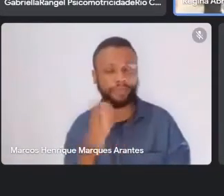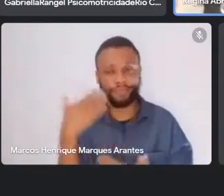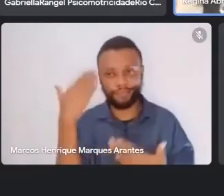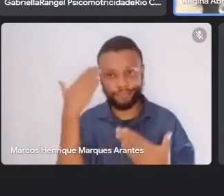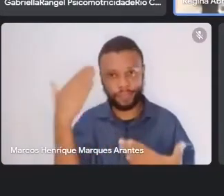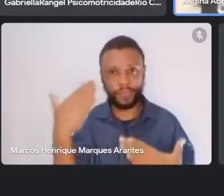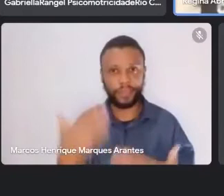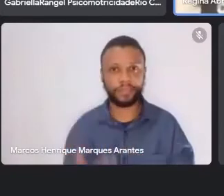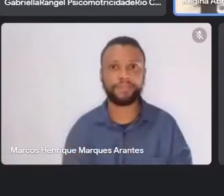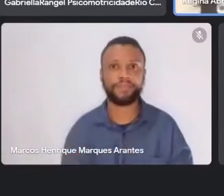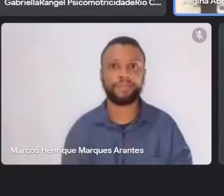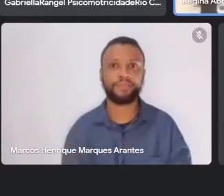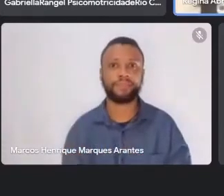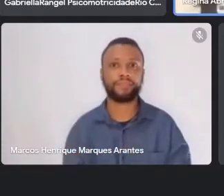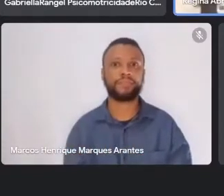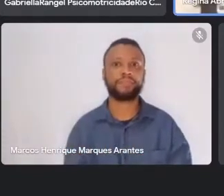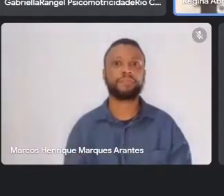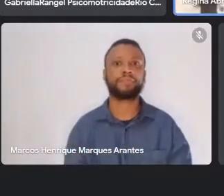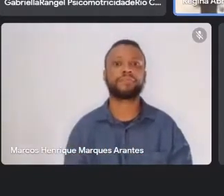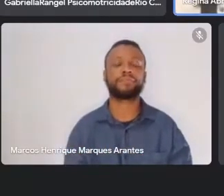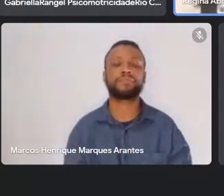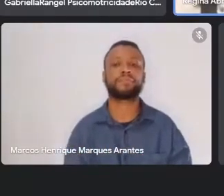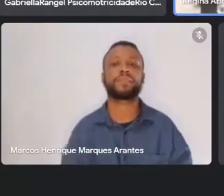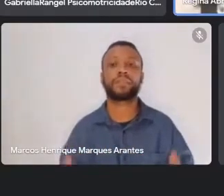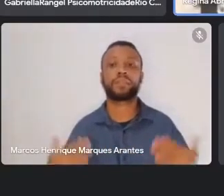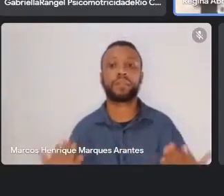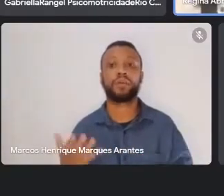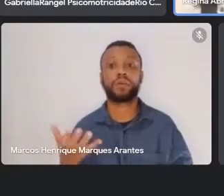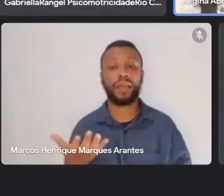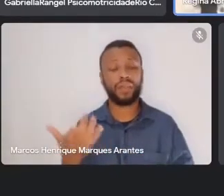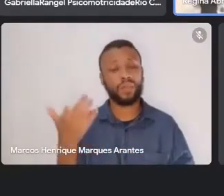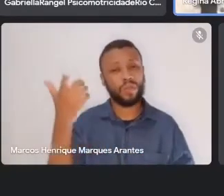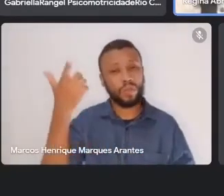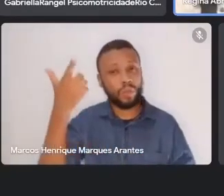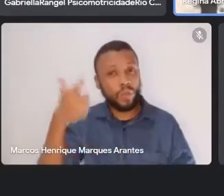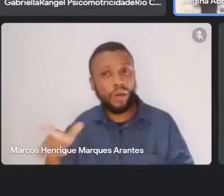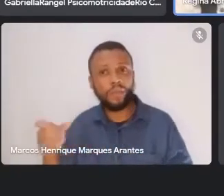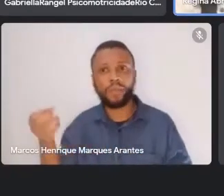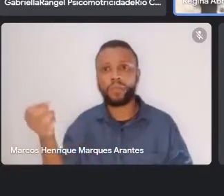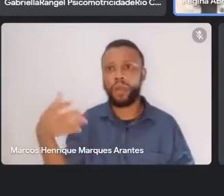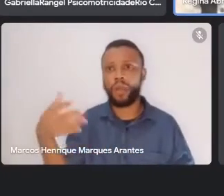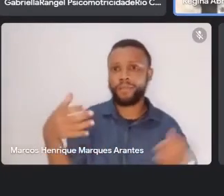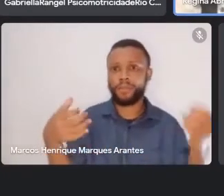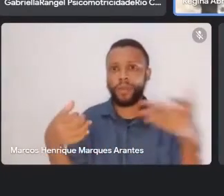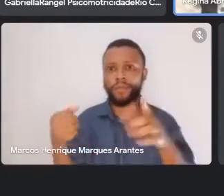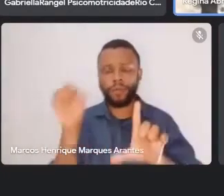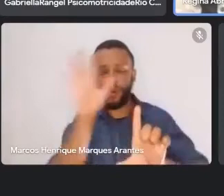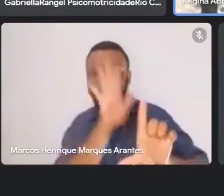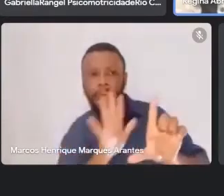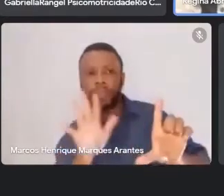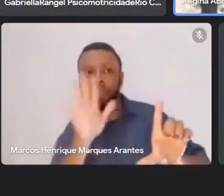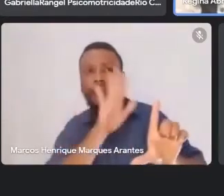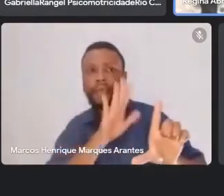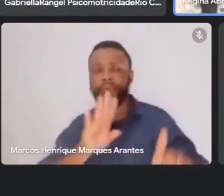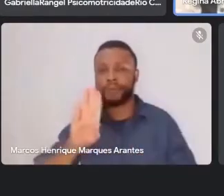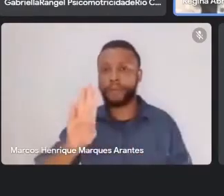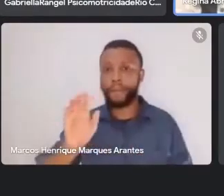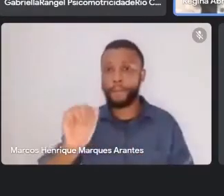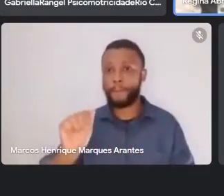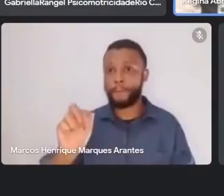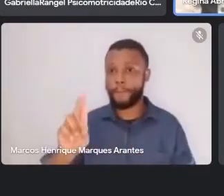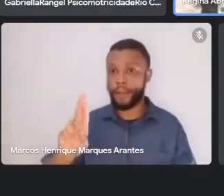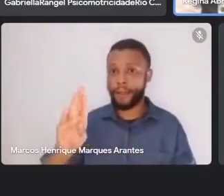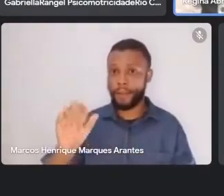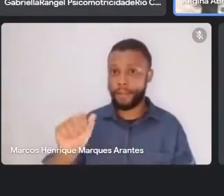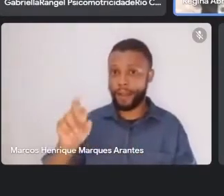Eu quero novos encontros com a paisagem bárbara, como dizia o Euclides da